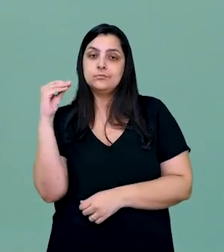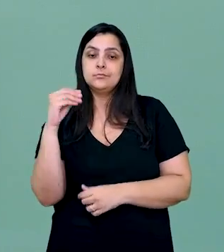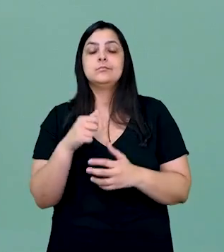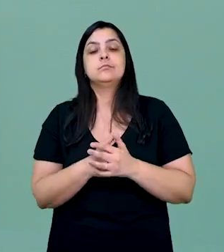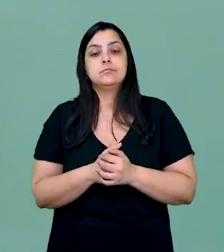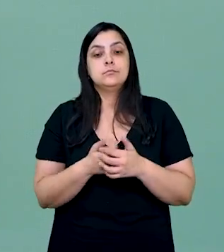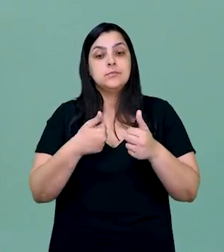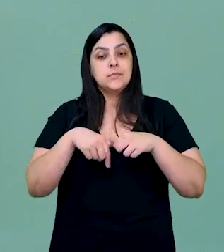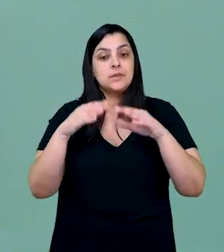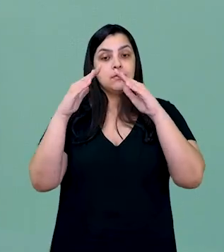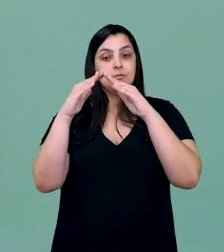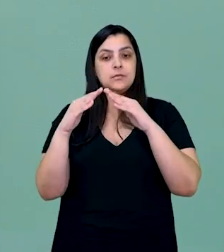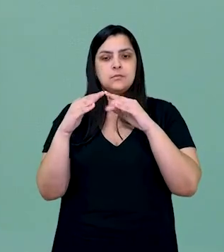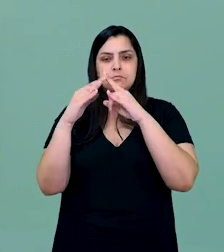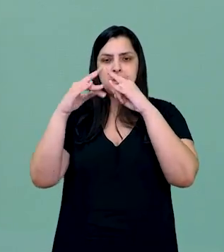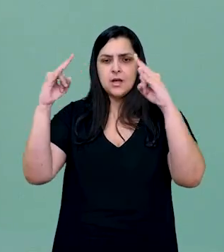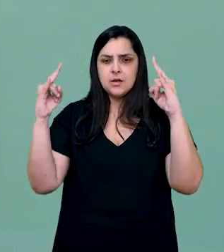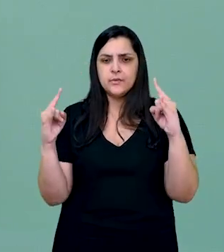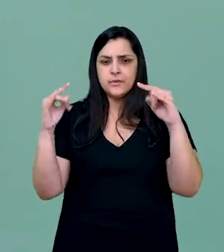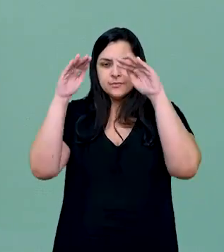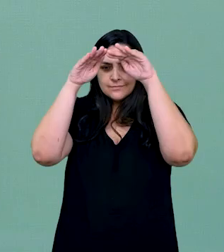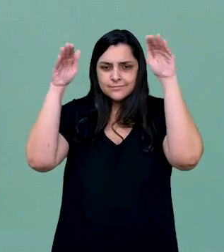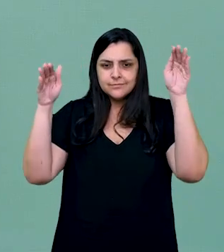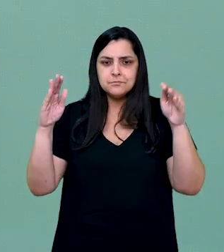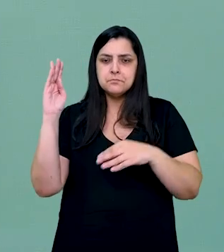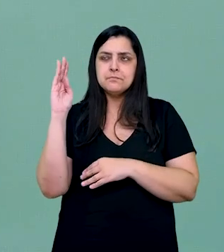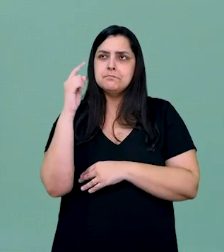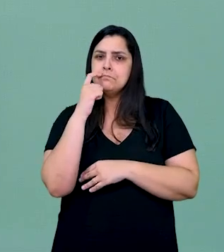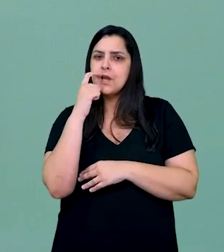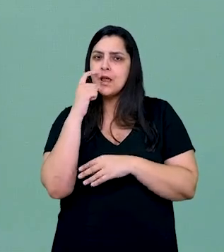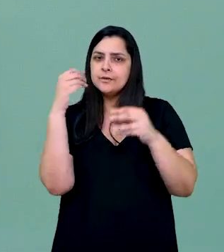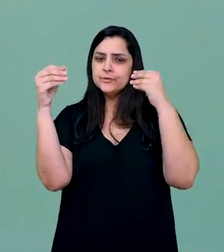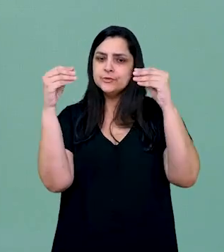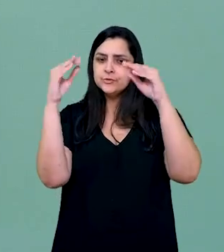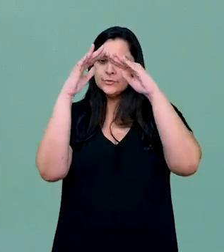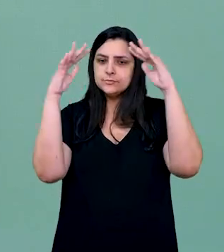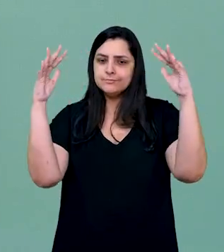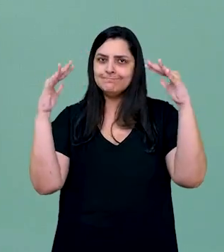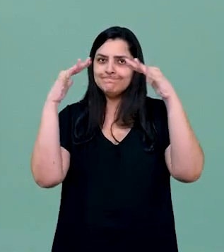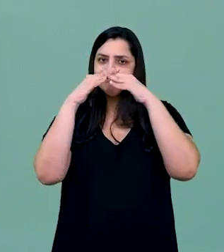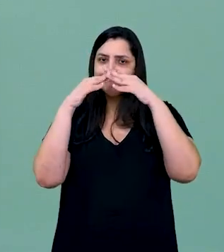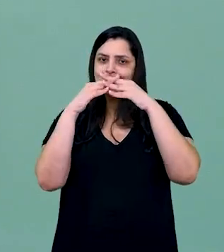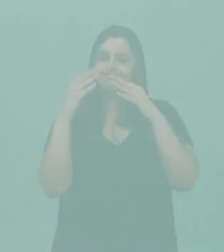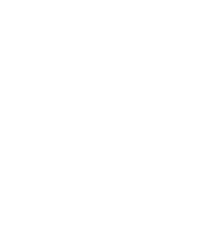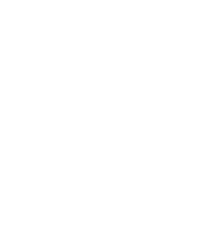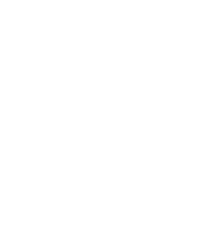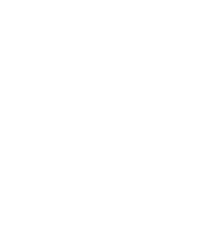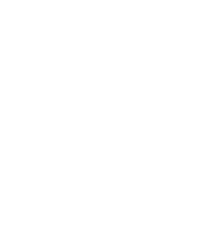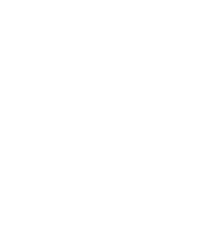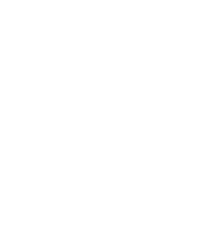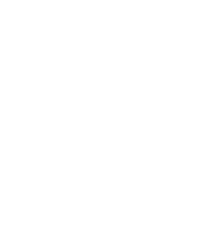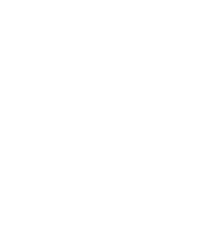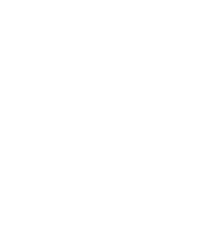e adolescentes, que estavam alojados em barracões cobertos por pedaços de plásticos e palha.